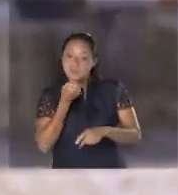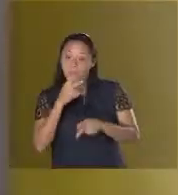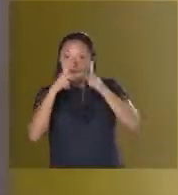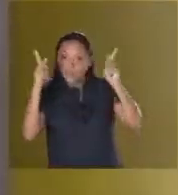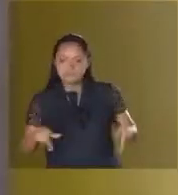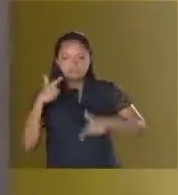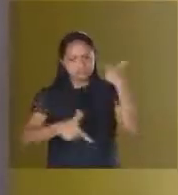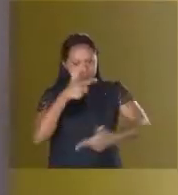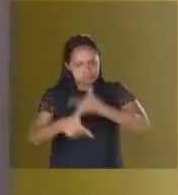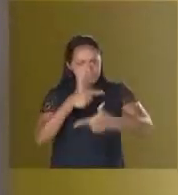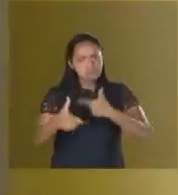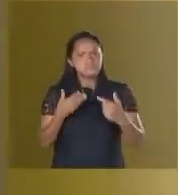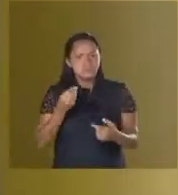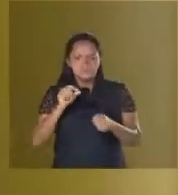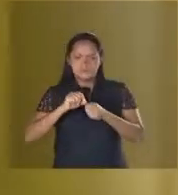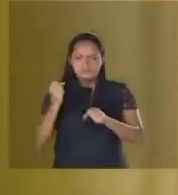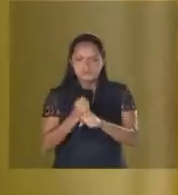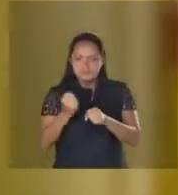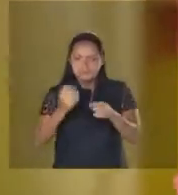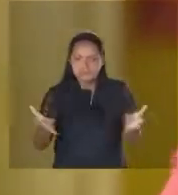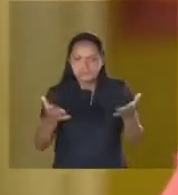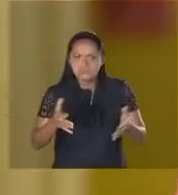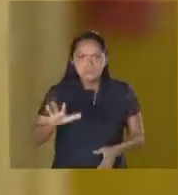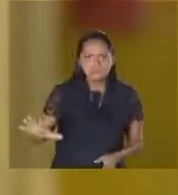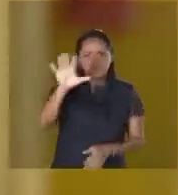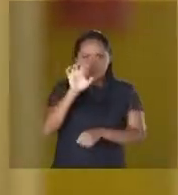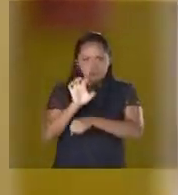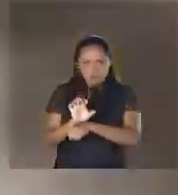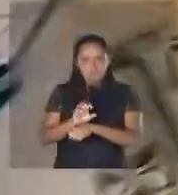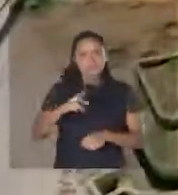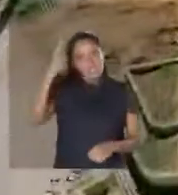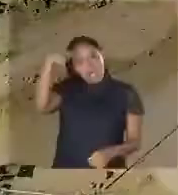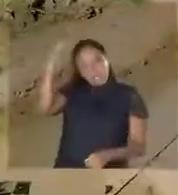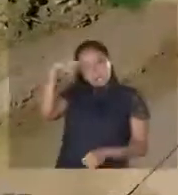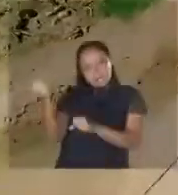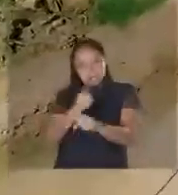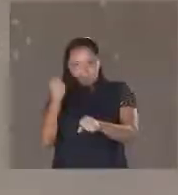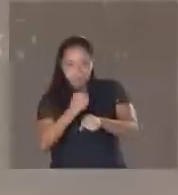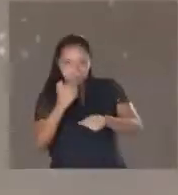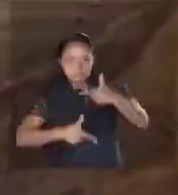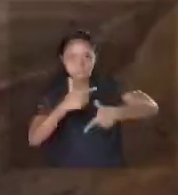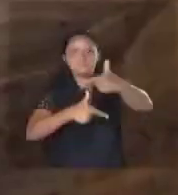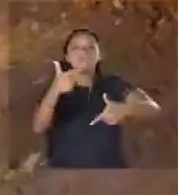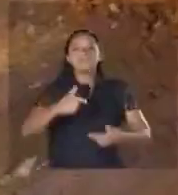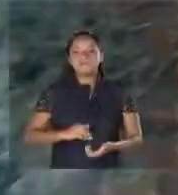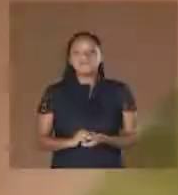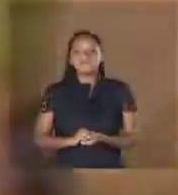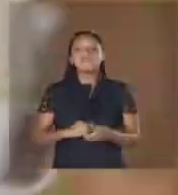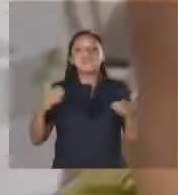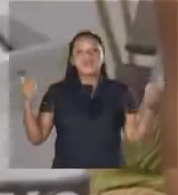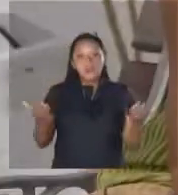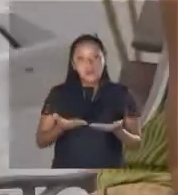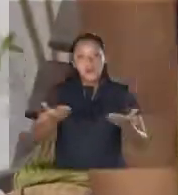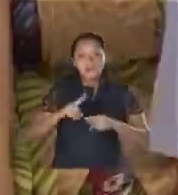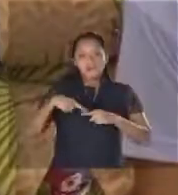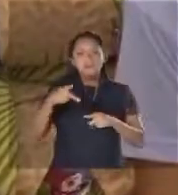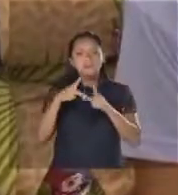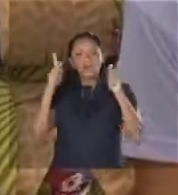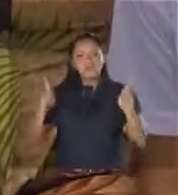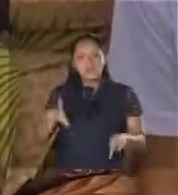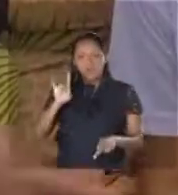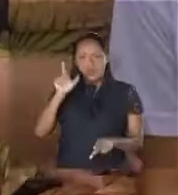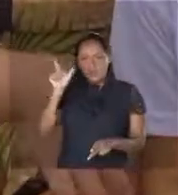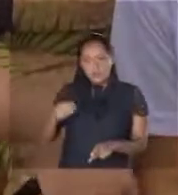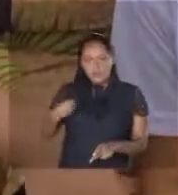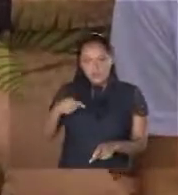projetos. E que trabalha muito para realizar obras e ações em todo o estado. Rafael, tem que obrar demais. Aí agora, depois desse